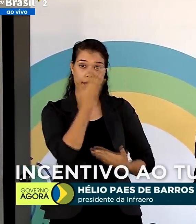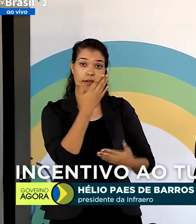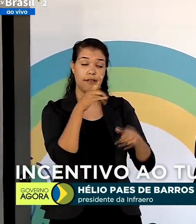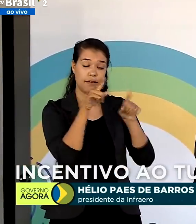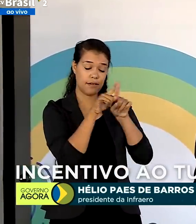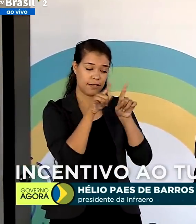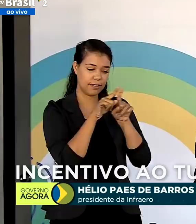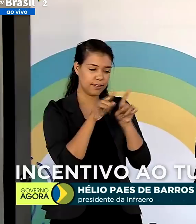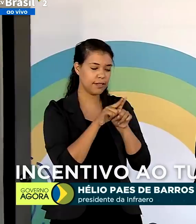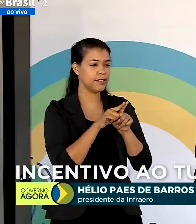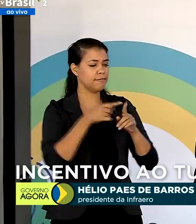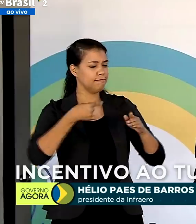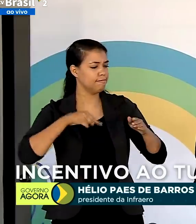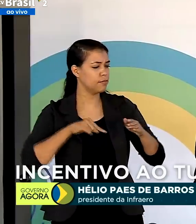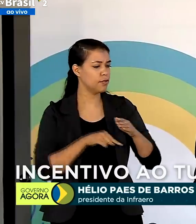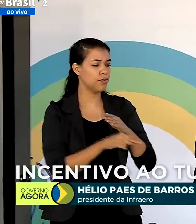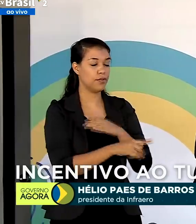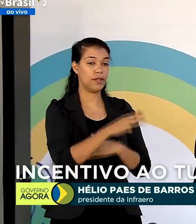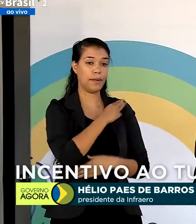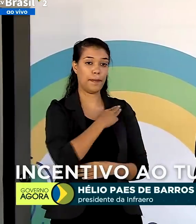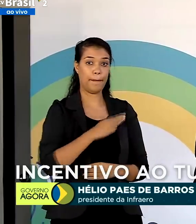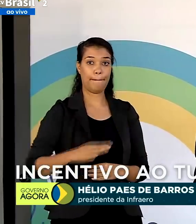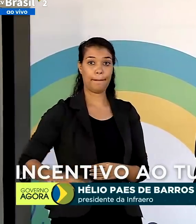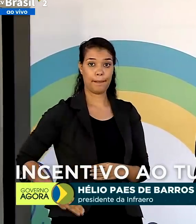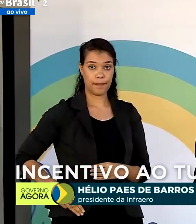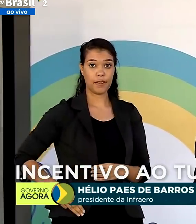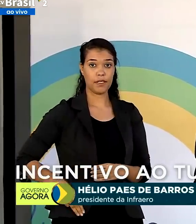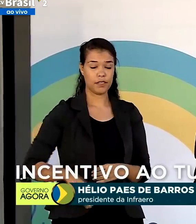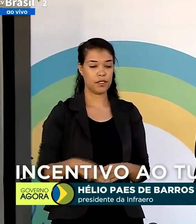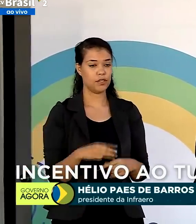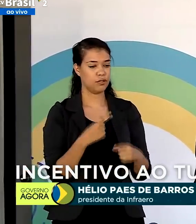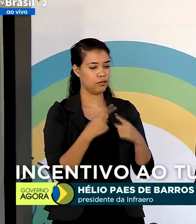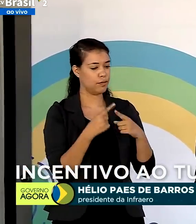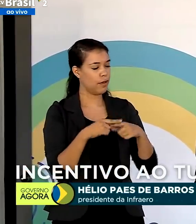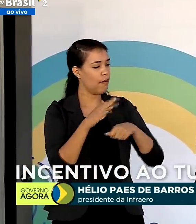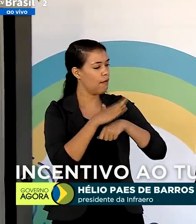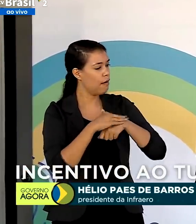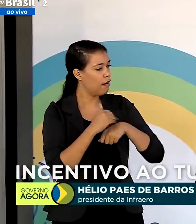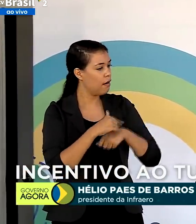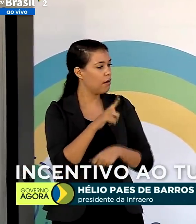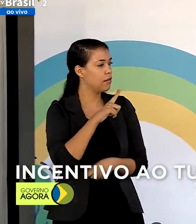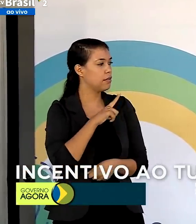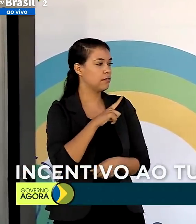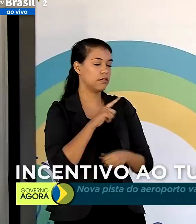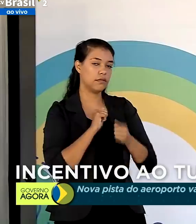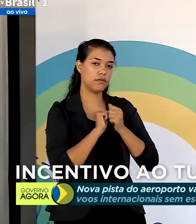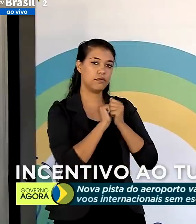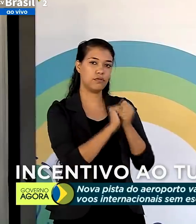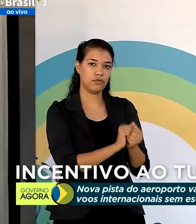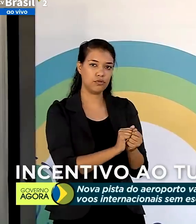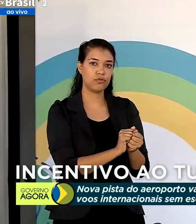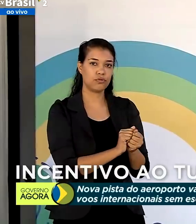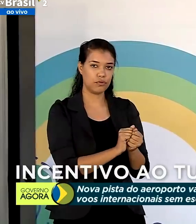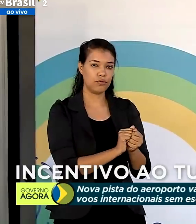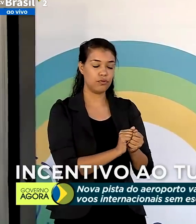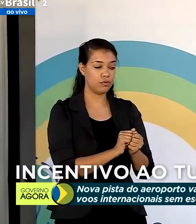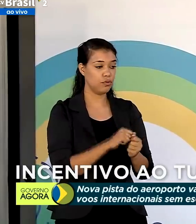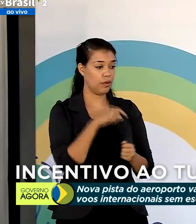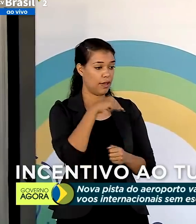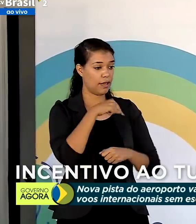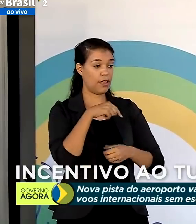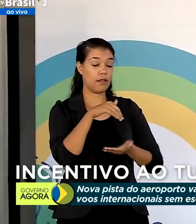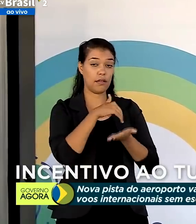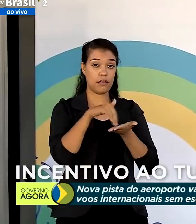profundamente ao ministro Tarcísio pelo carinho que tem tido, juntamente com o Marcelo, que aqui está, o